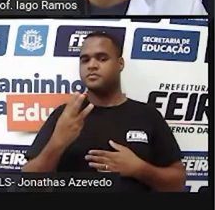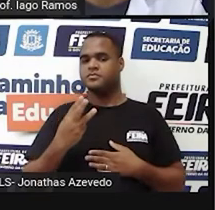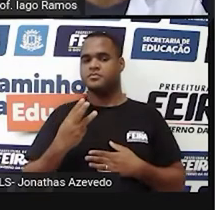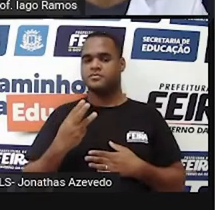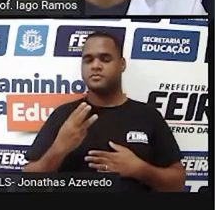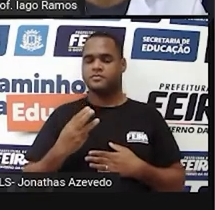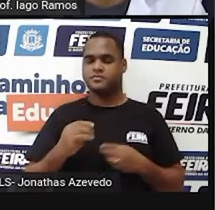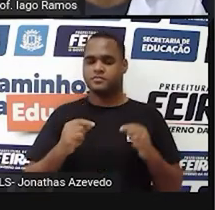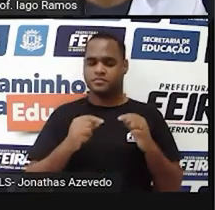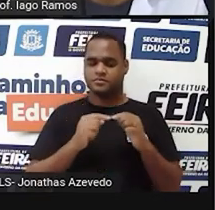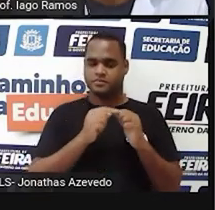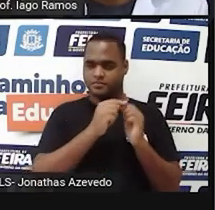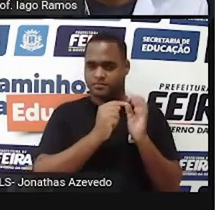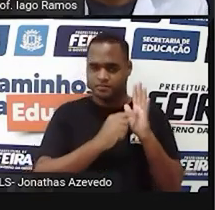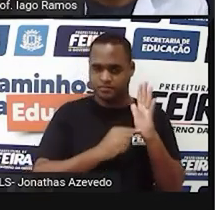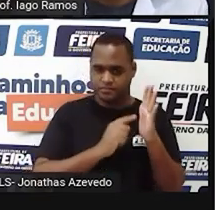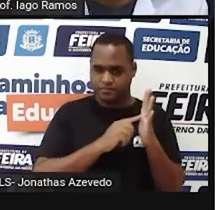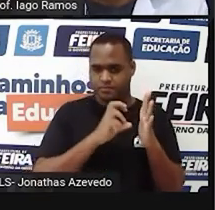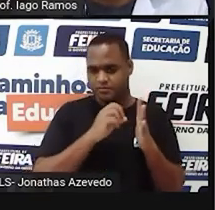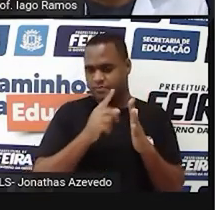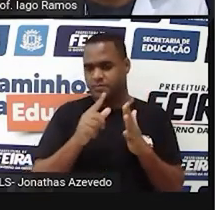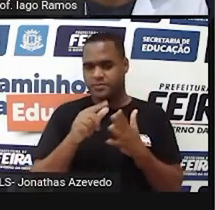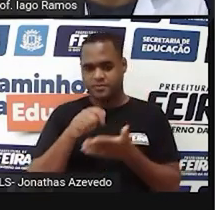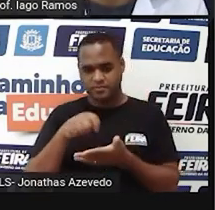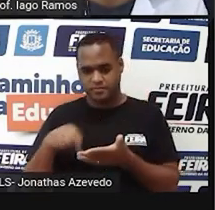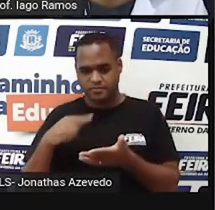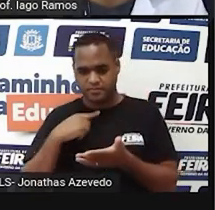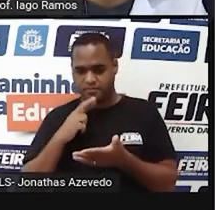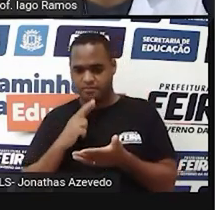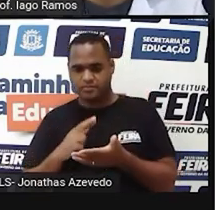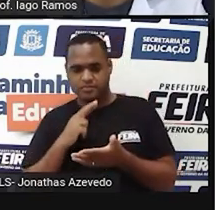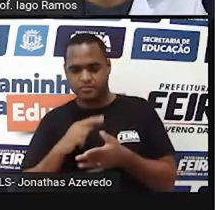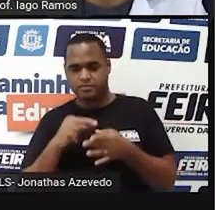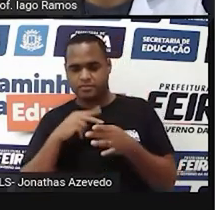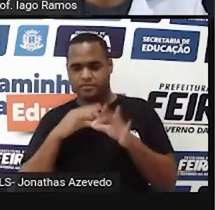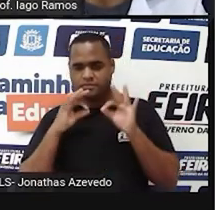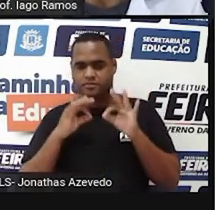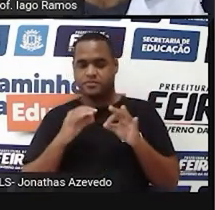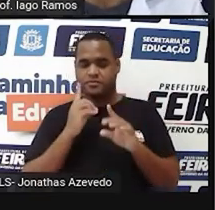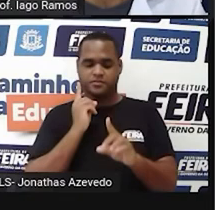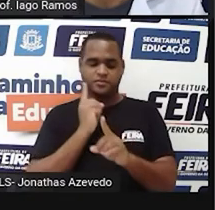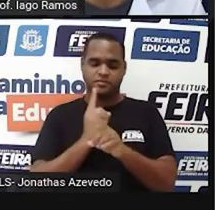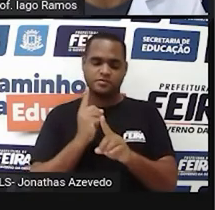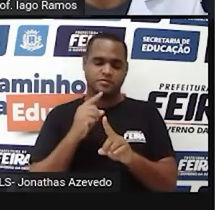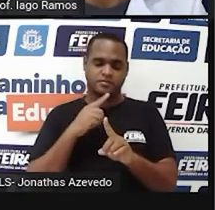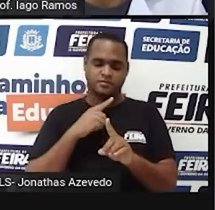Com uma calculadorazinha ou rascunhando ali no cantinho do caderno, você acha esse valor.